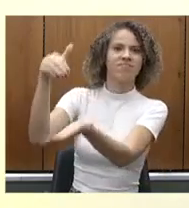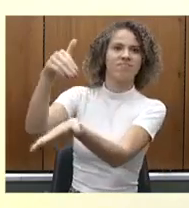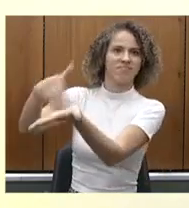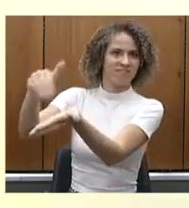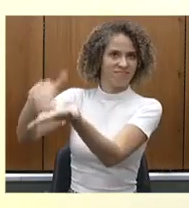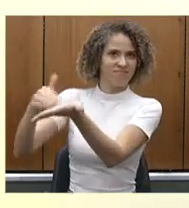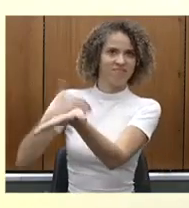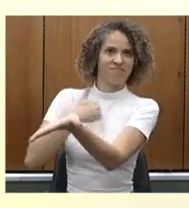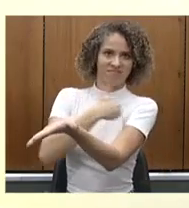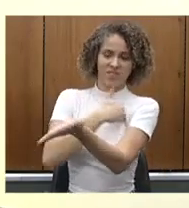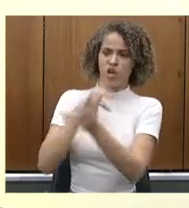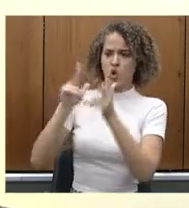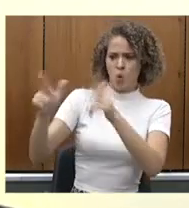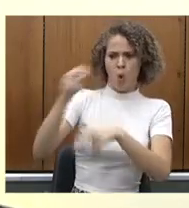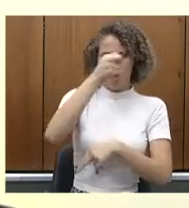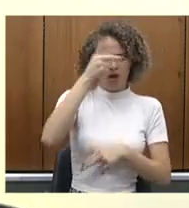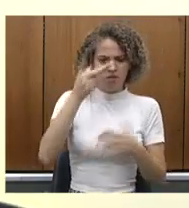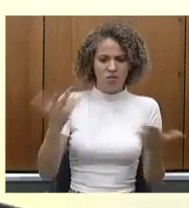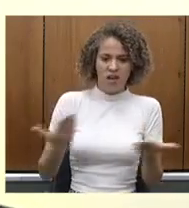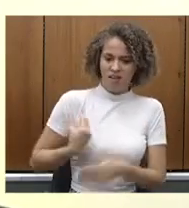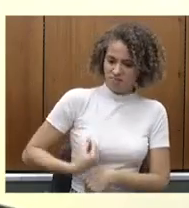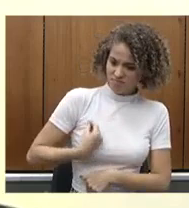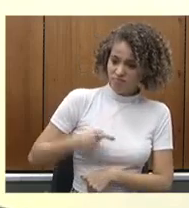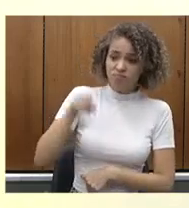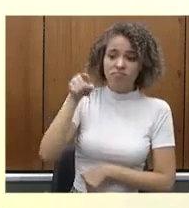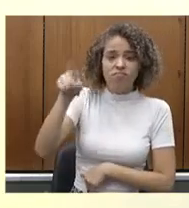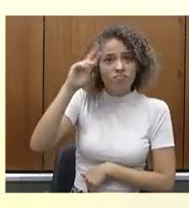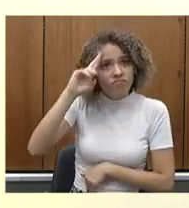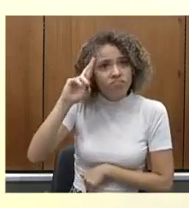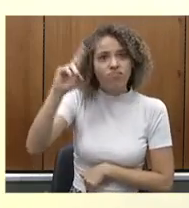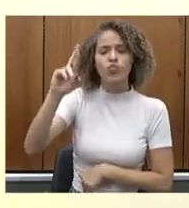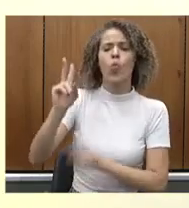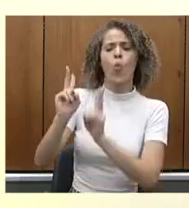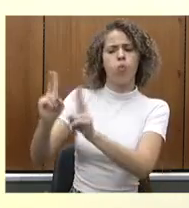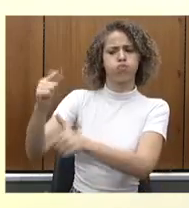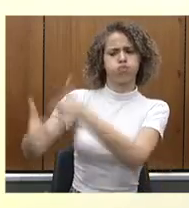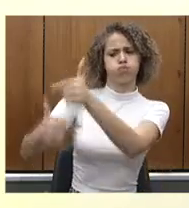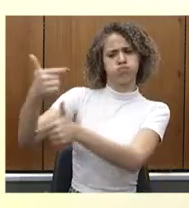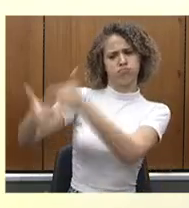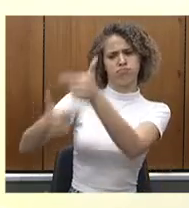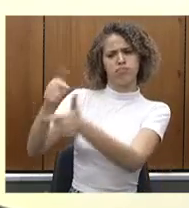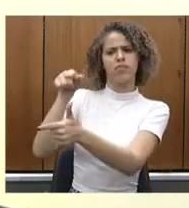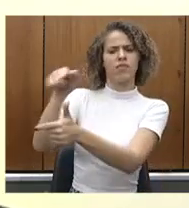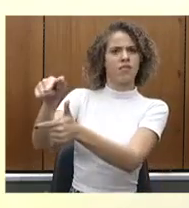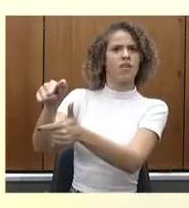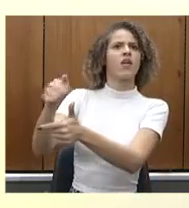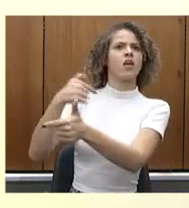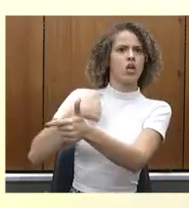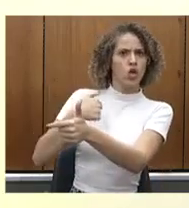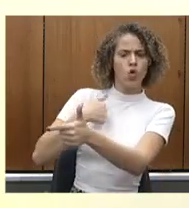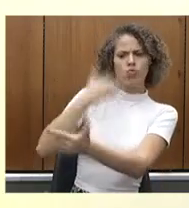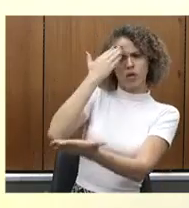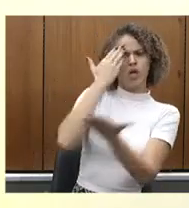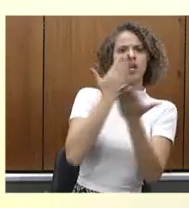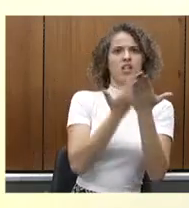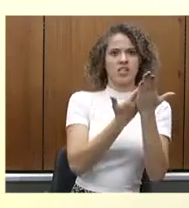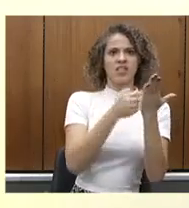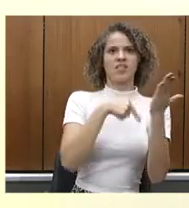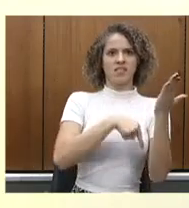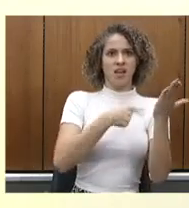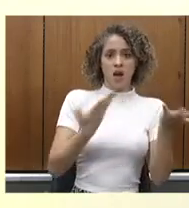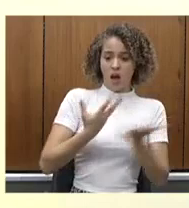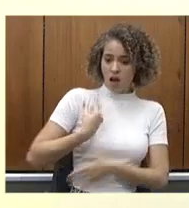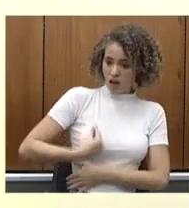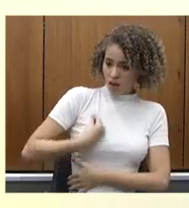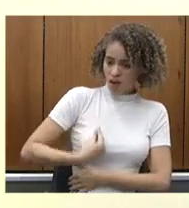assim também for do desejo do senhor, para que o senhor possa continuar o bom trabalho que está fazendo. Eu registro aqui a presença da